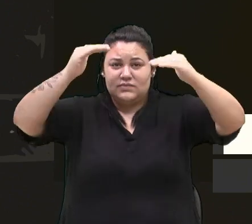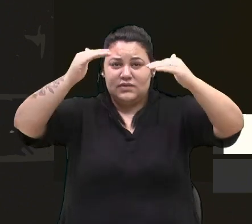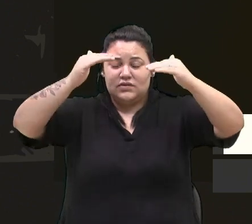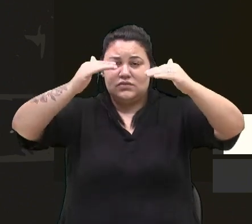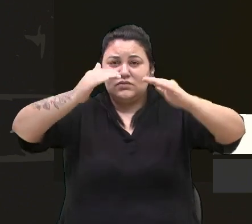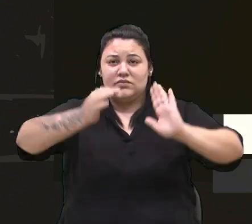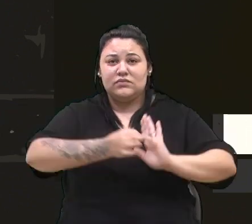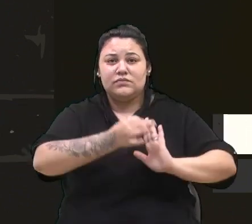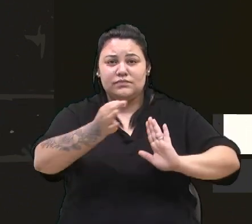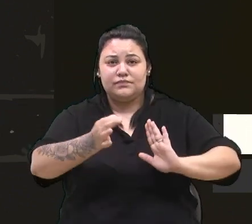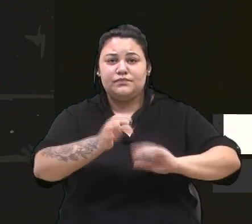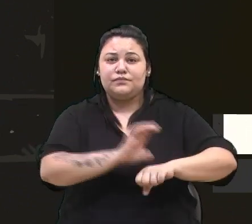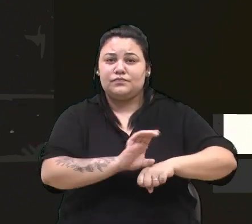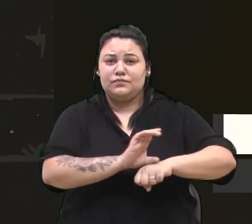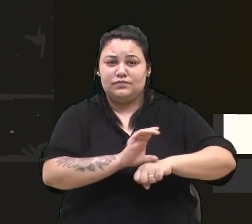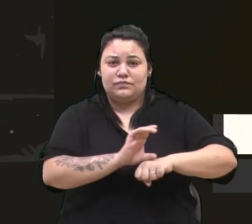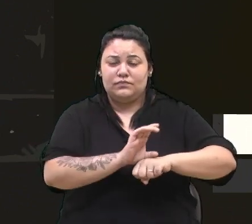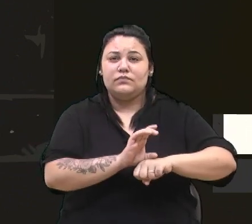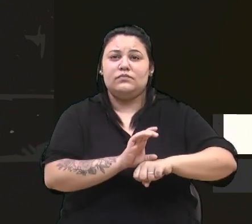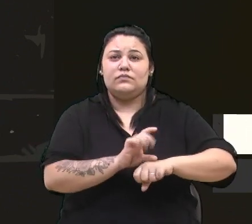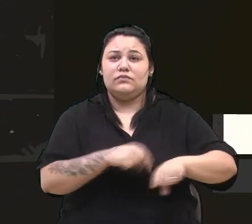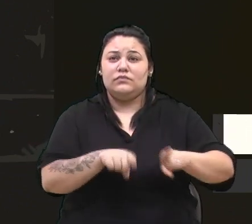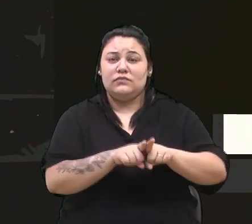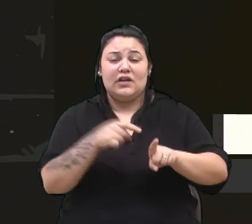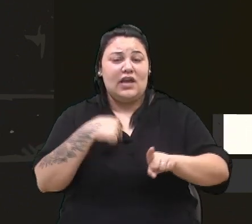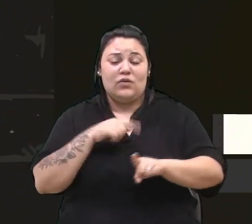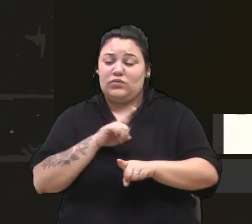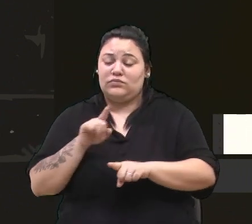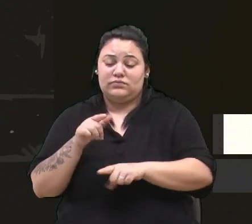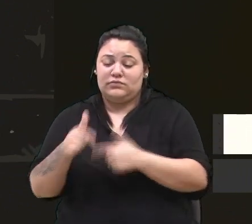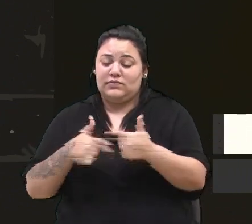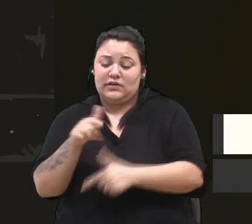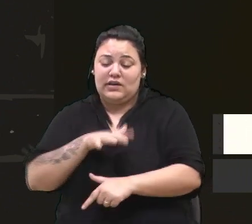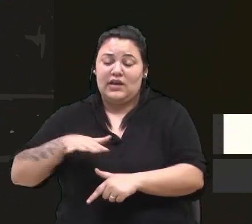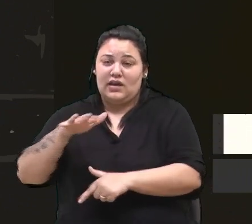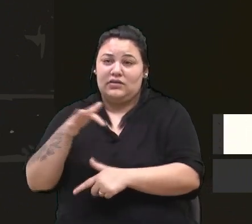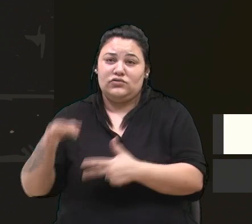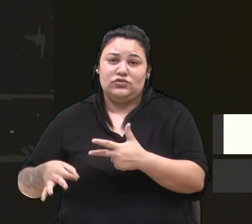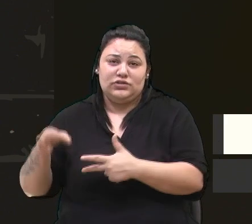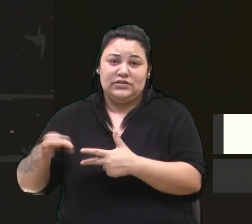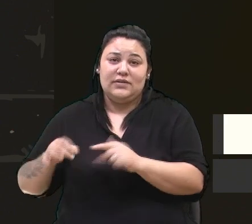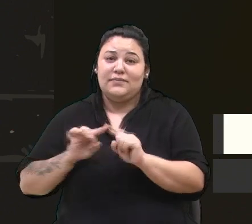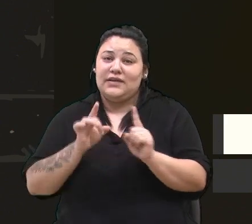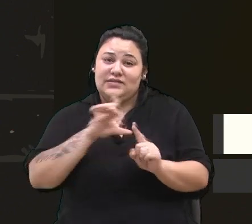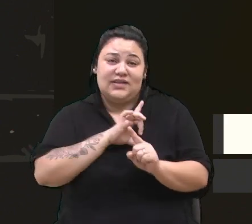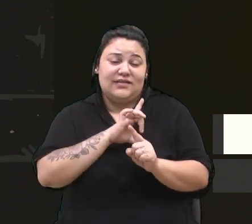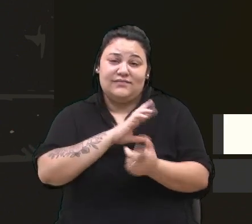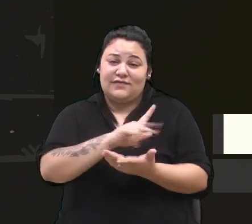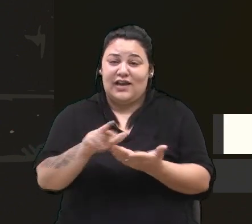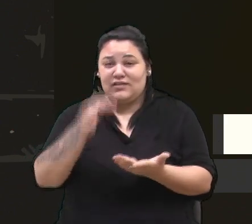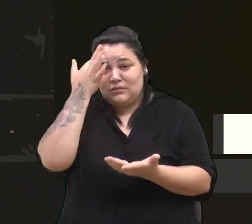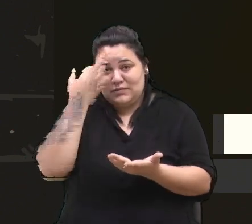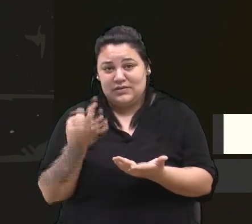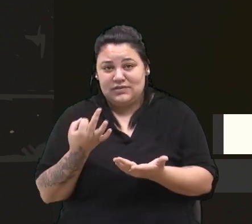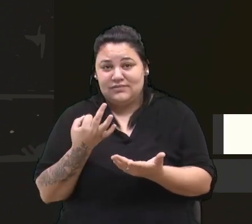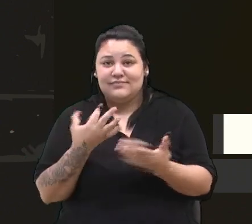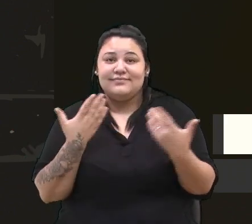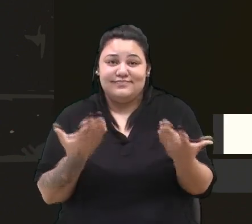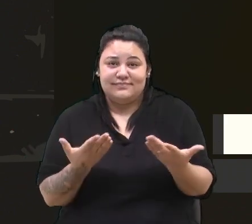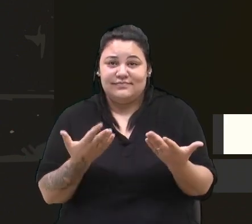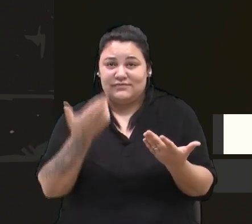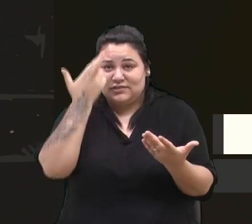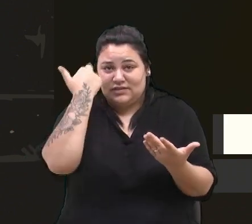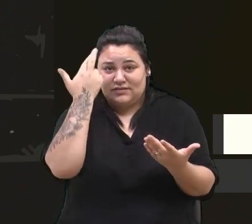da constitucionalidade, eu não sou jurista, mas temos várias interpretações. Inclusive, o vereador Rafael, que me